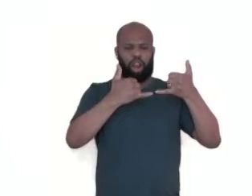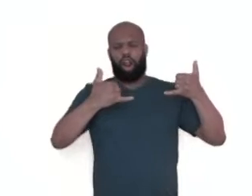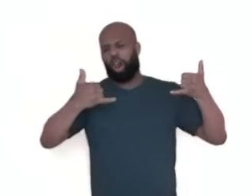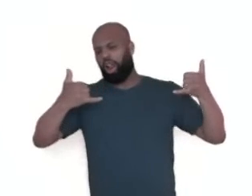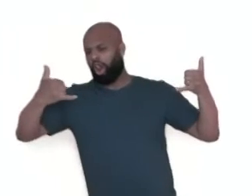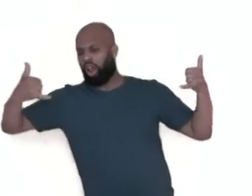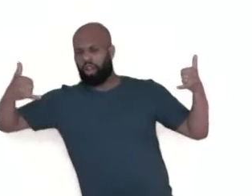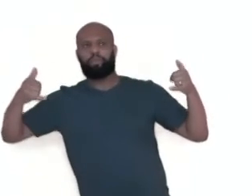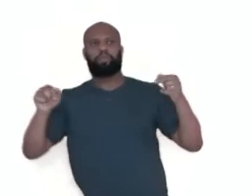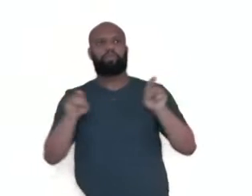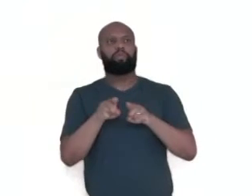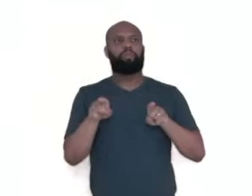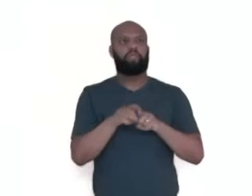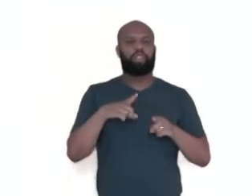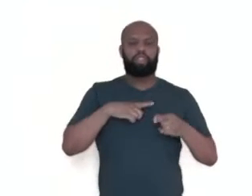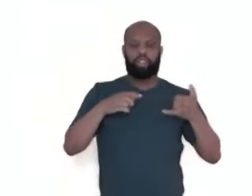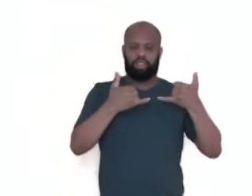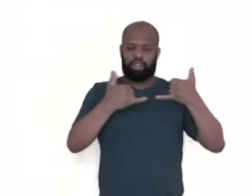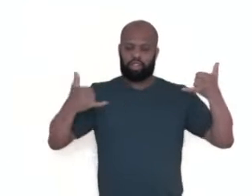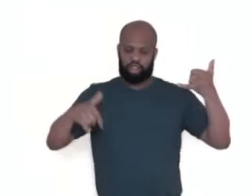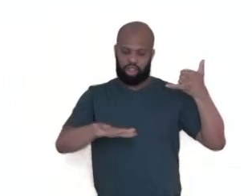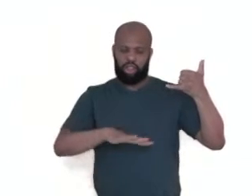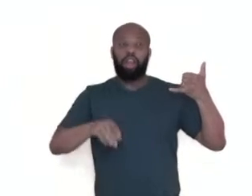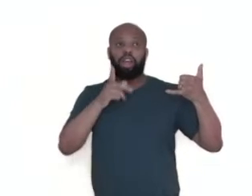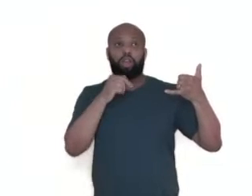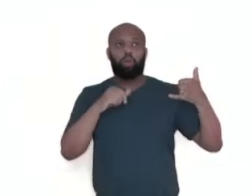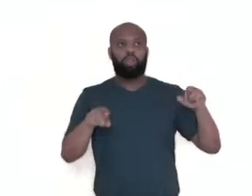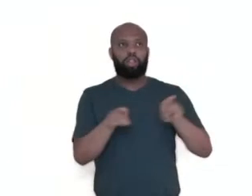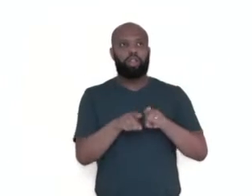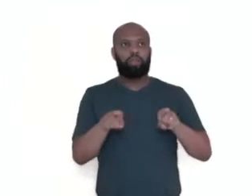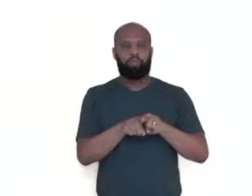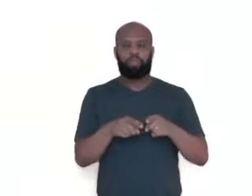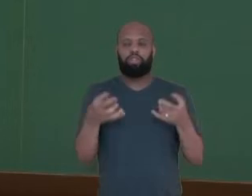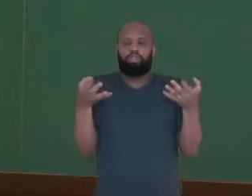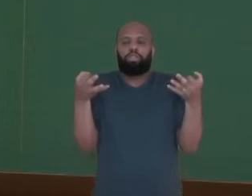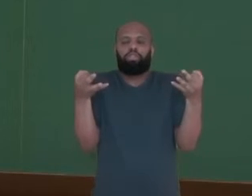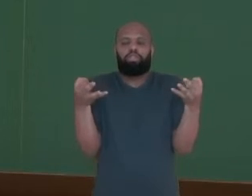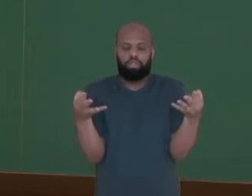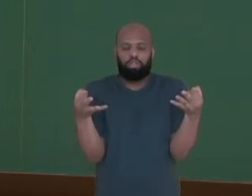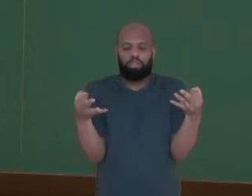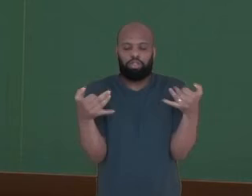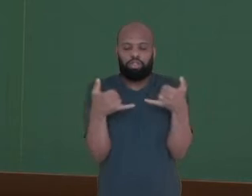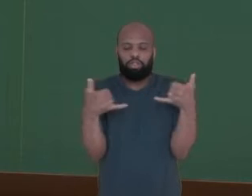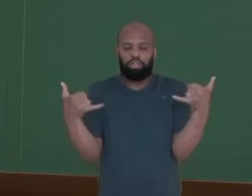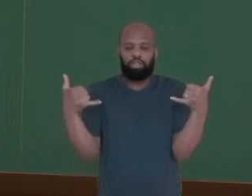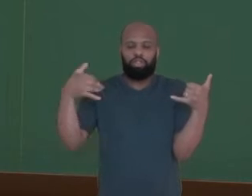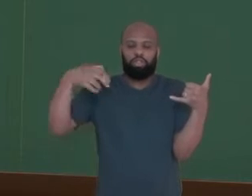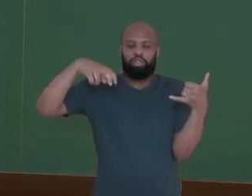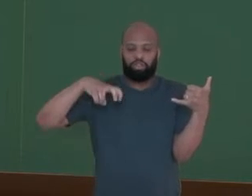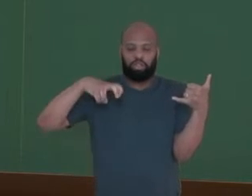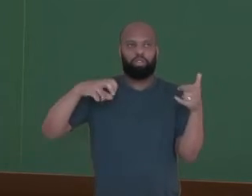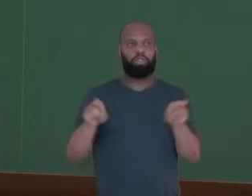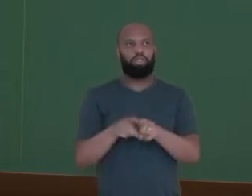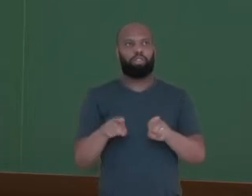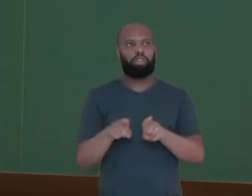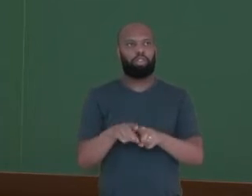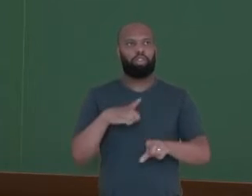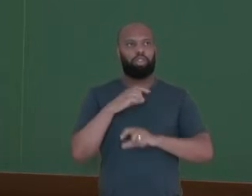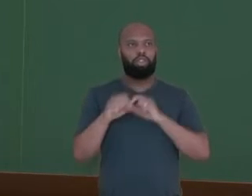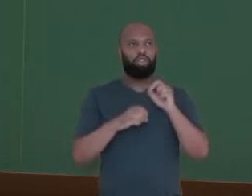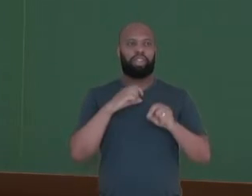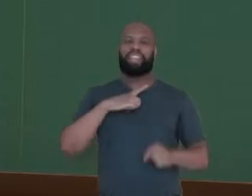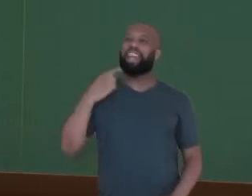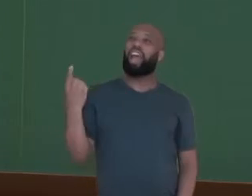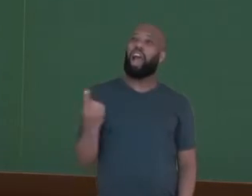muito longa. Waterline, feito em cima da água. Yogaline, você faz yoga em cima da fita. Highline, então,